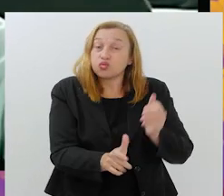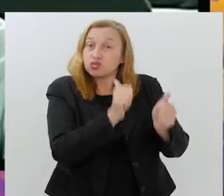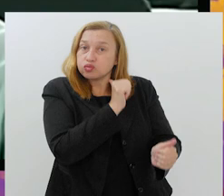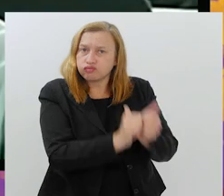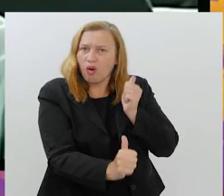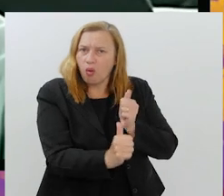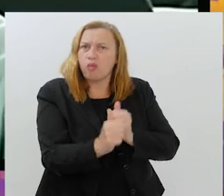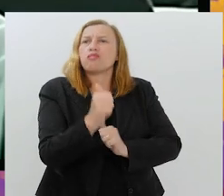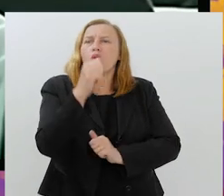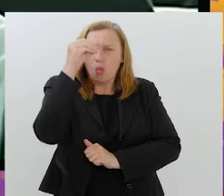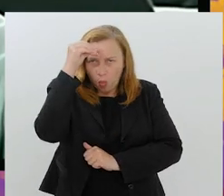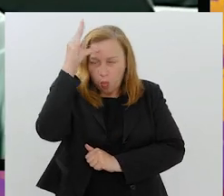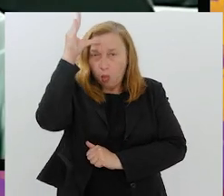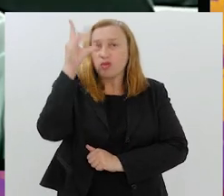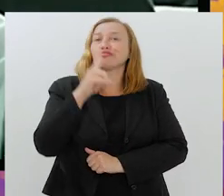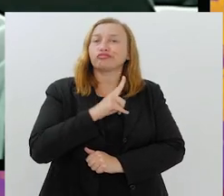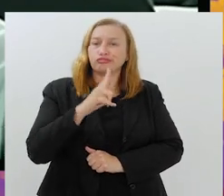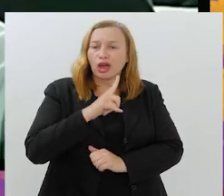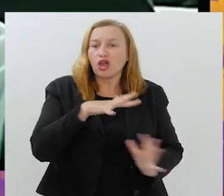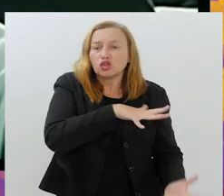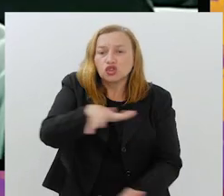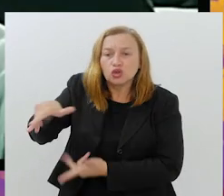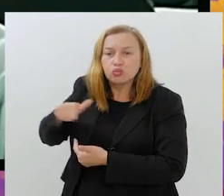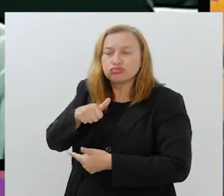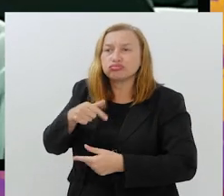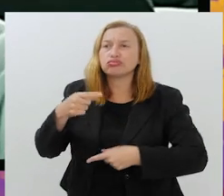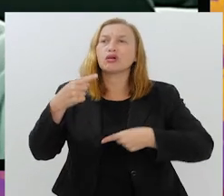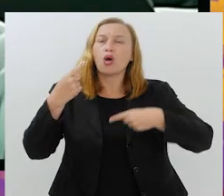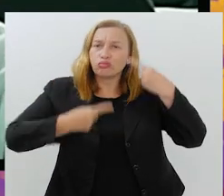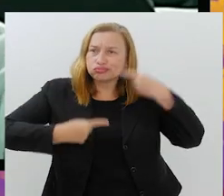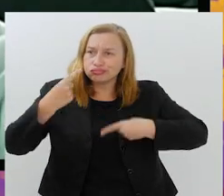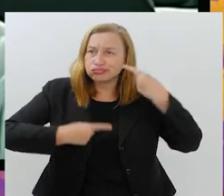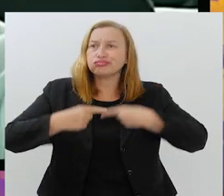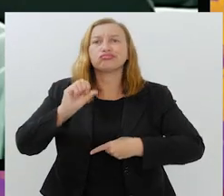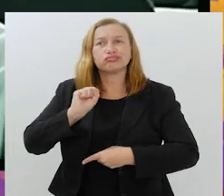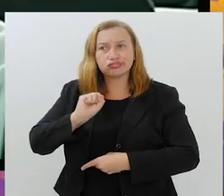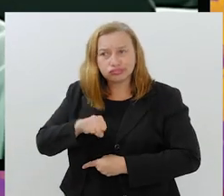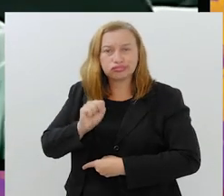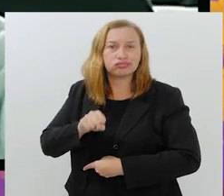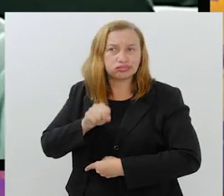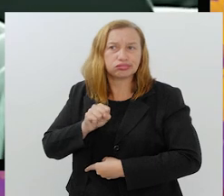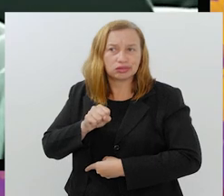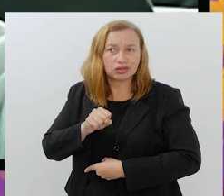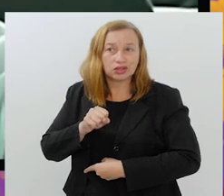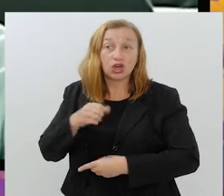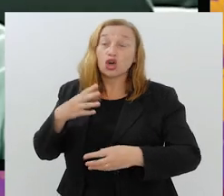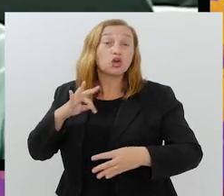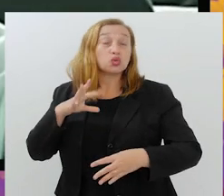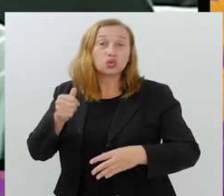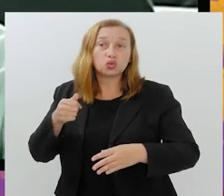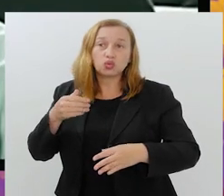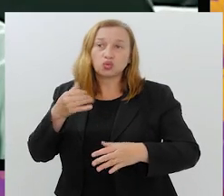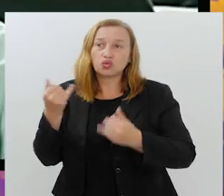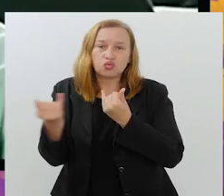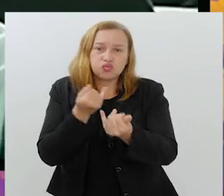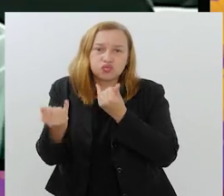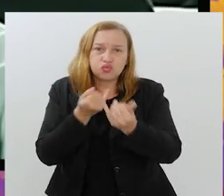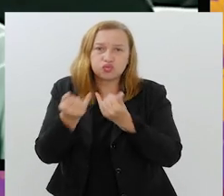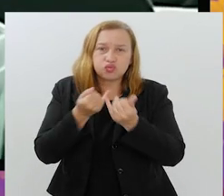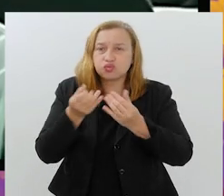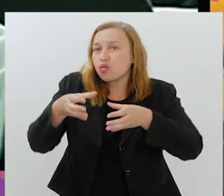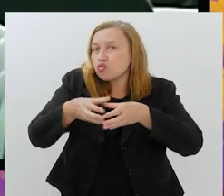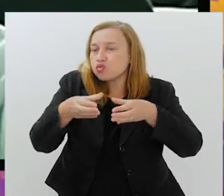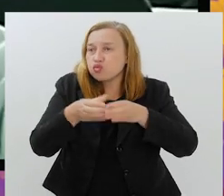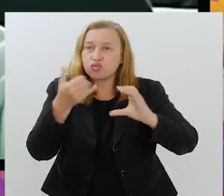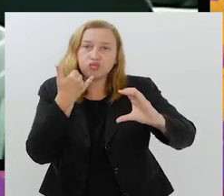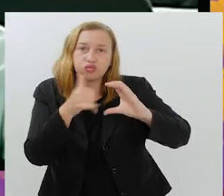informações, que ele se dissocie desse mundo político, de embaixadores, chega no celular dele. Através de